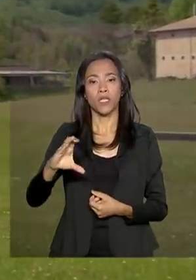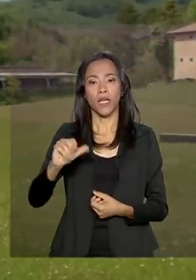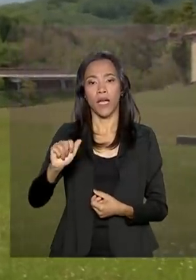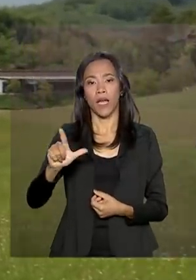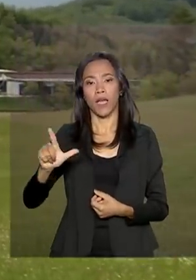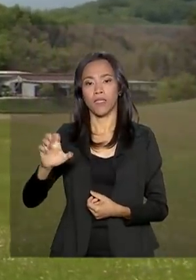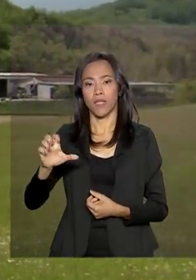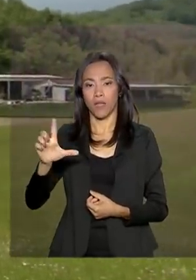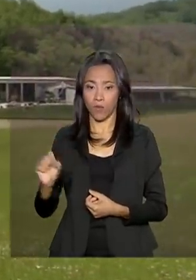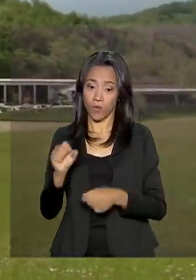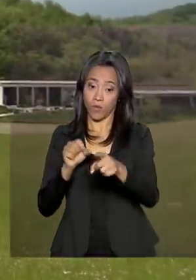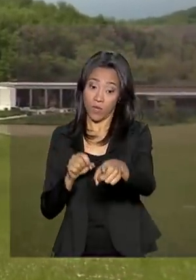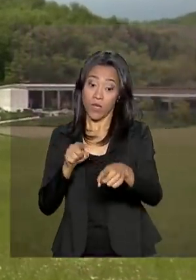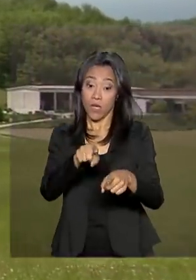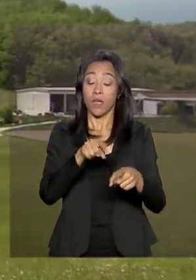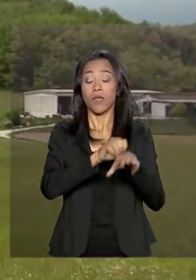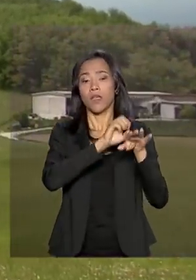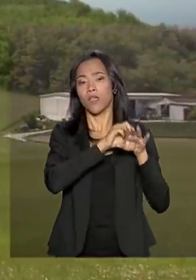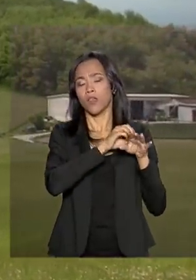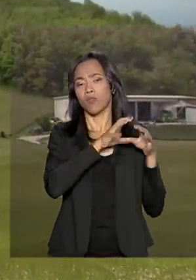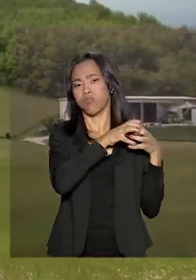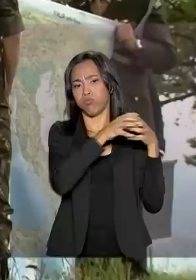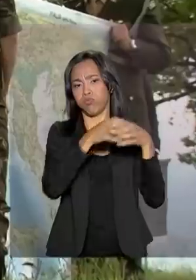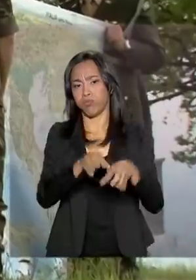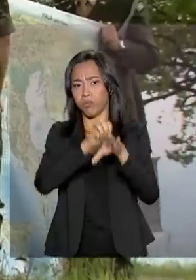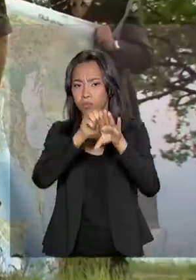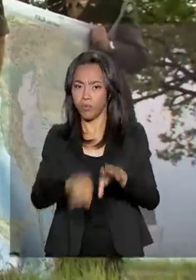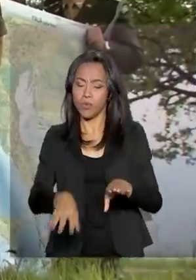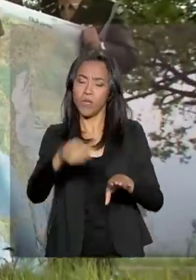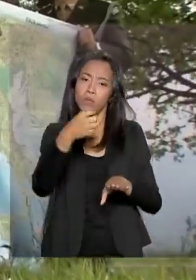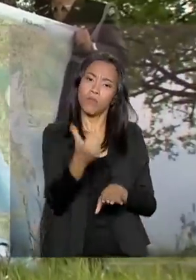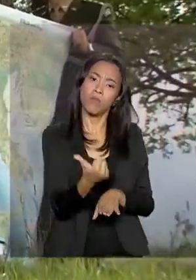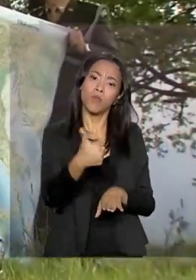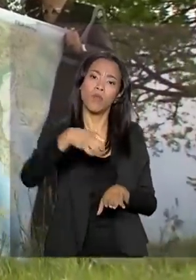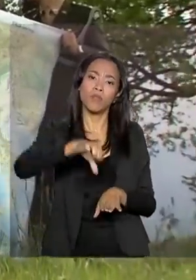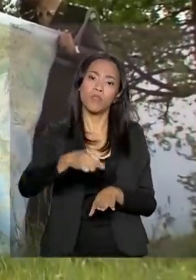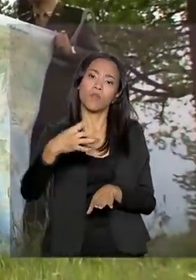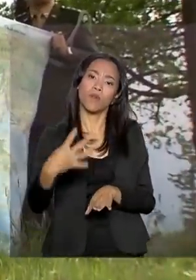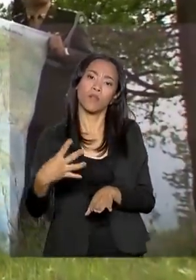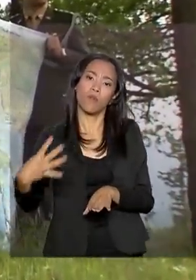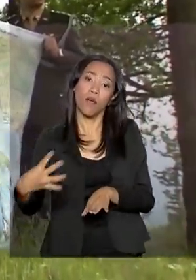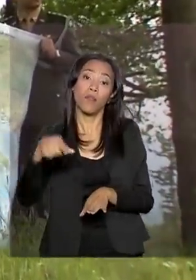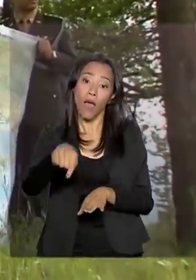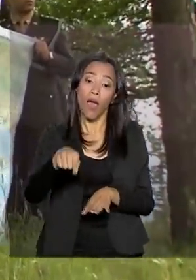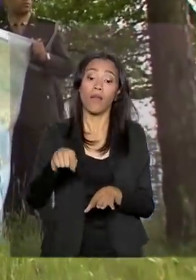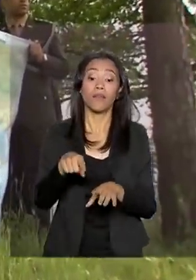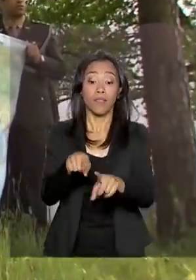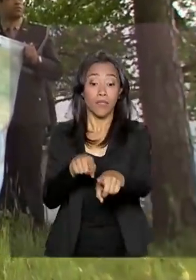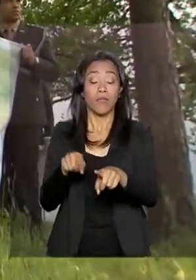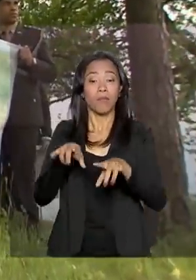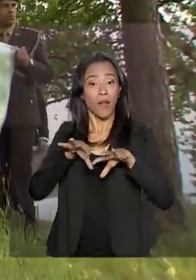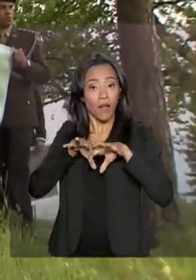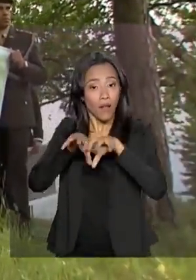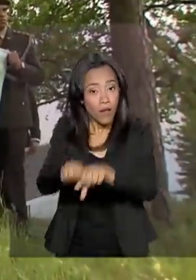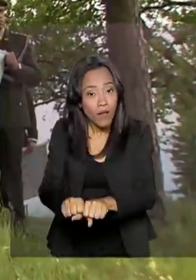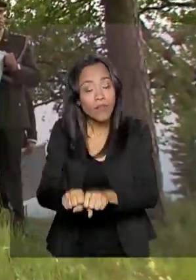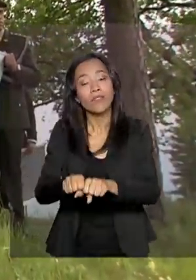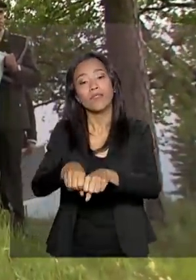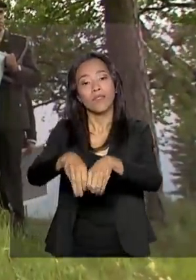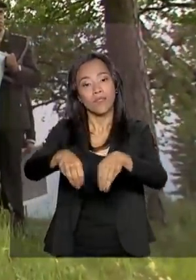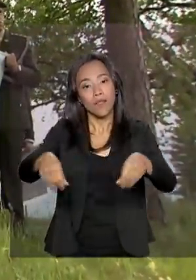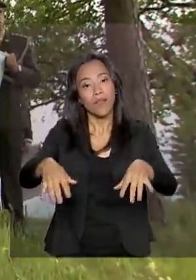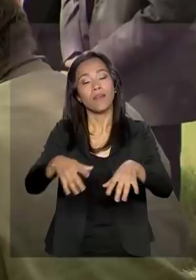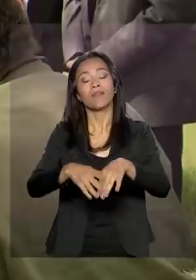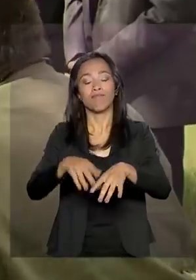desembarcaram na Itália em 1944, foi considerada estratégica para a retomada da Itália e a vitória dos